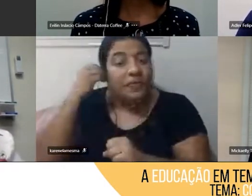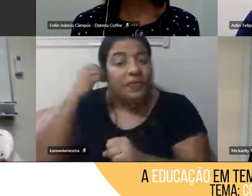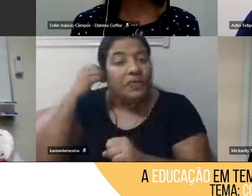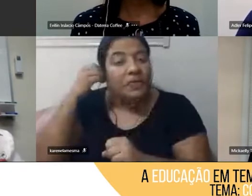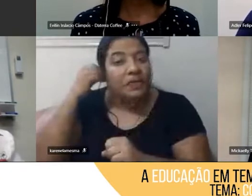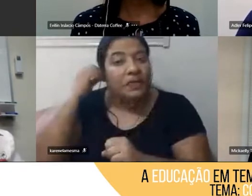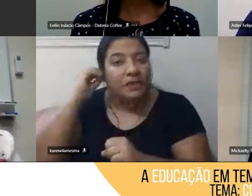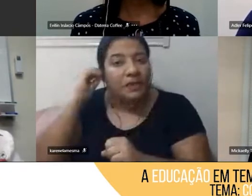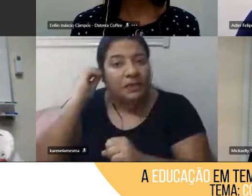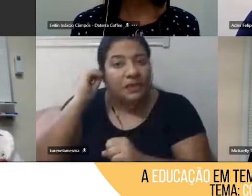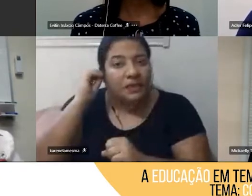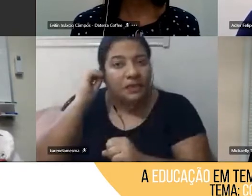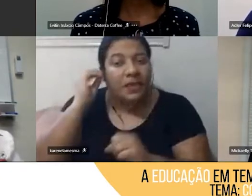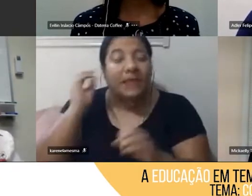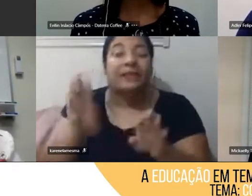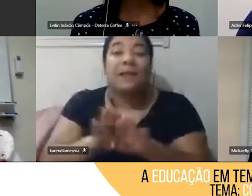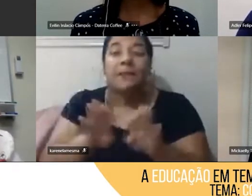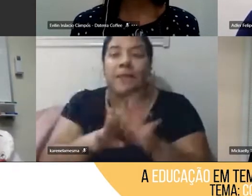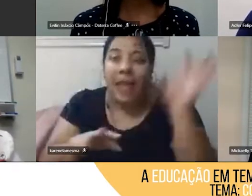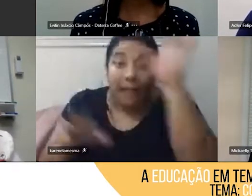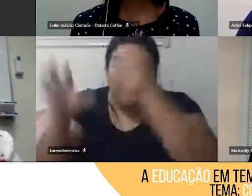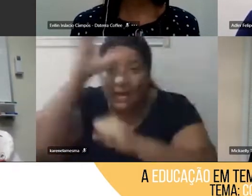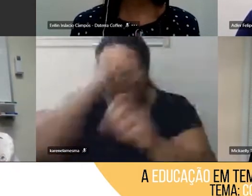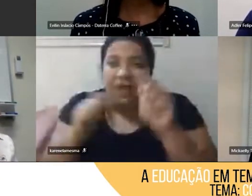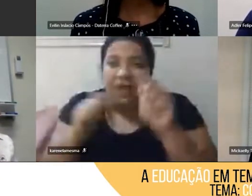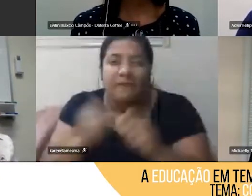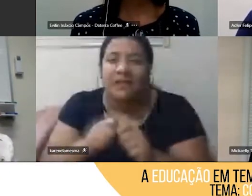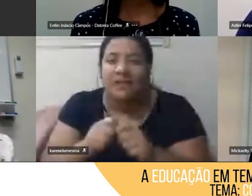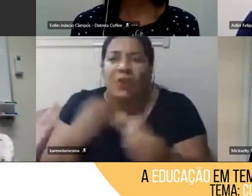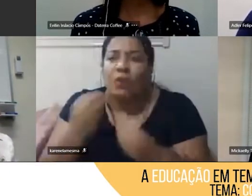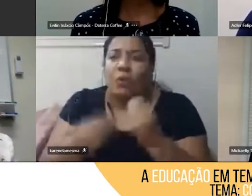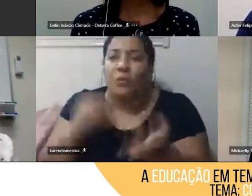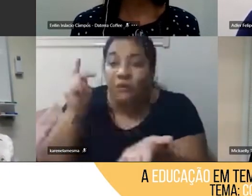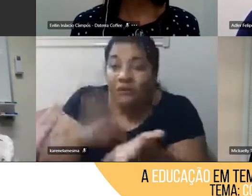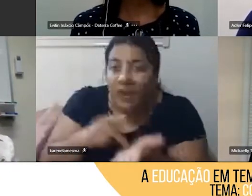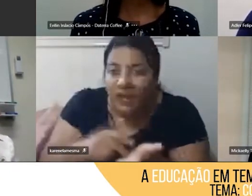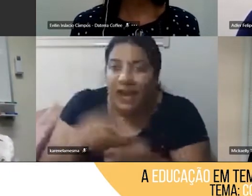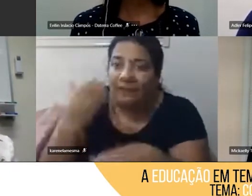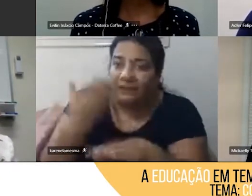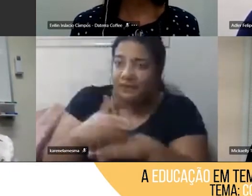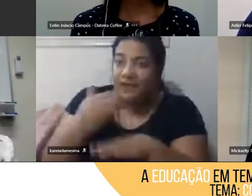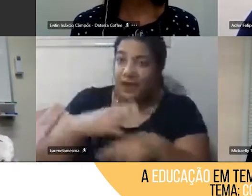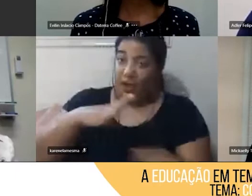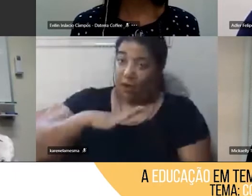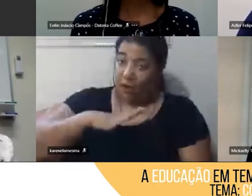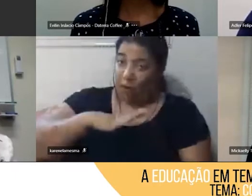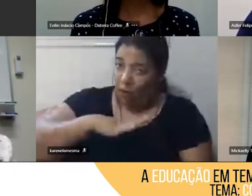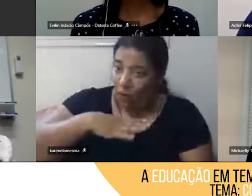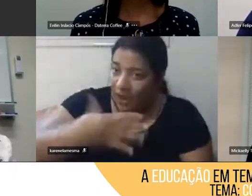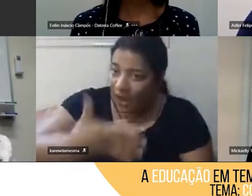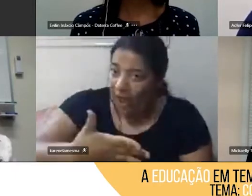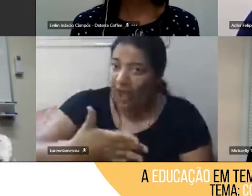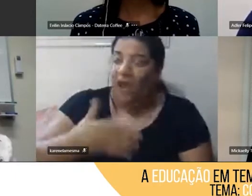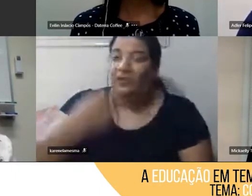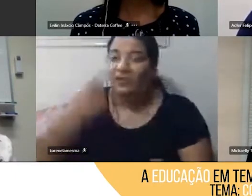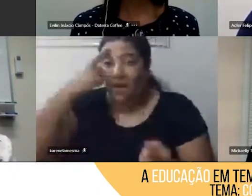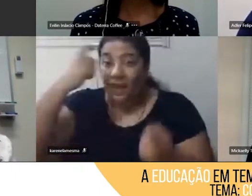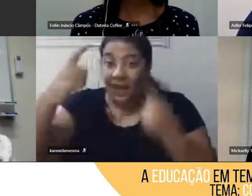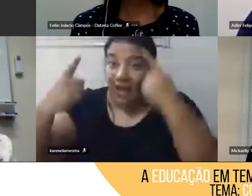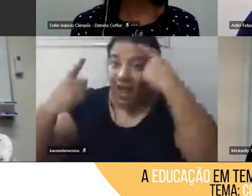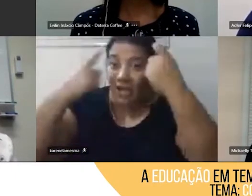pratica essas competências socioemocionais? Exercitando a coragem, exercitando a criatividade, a